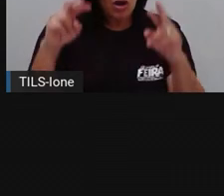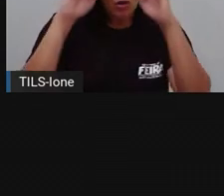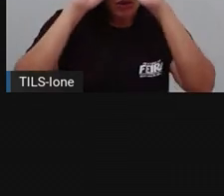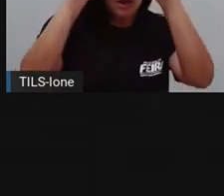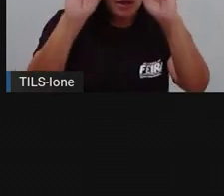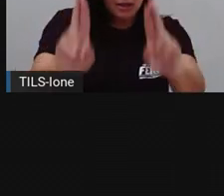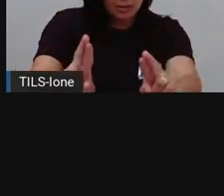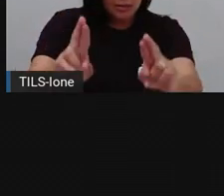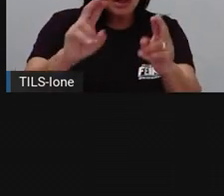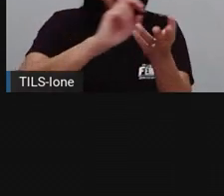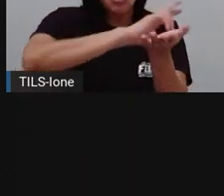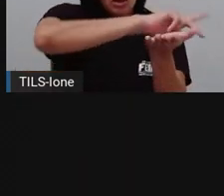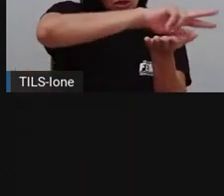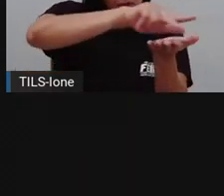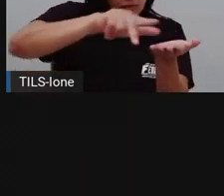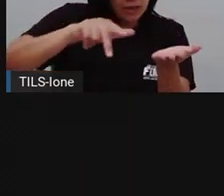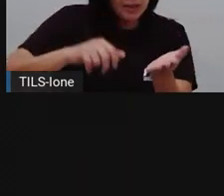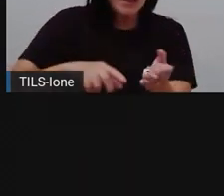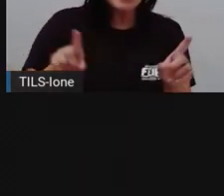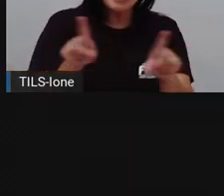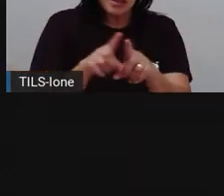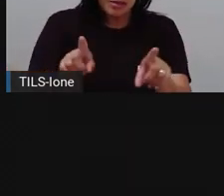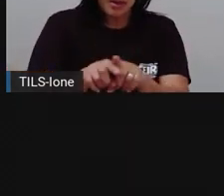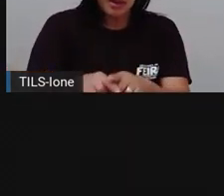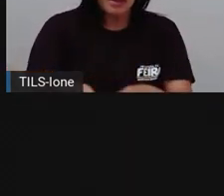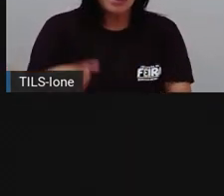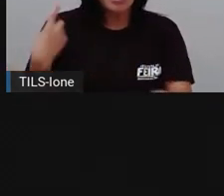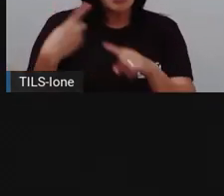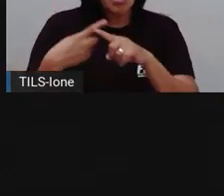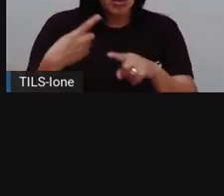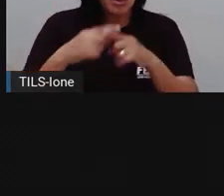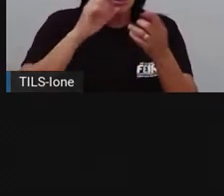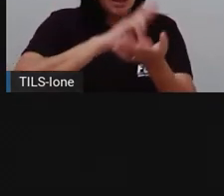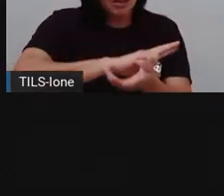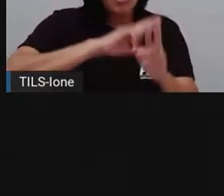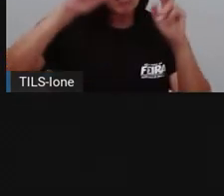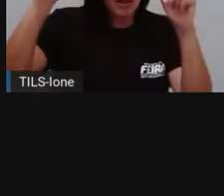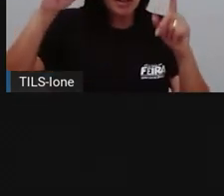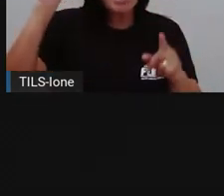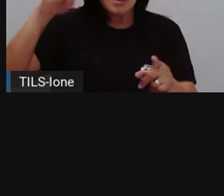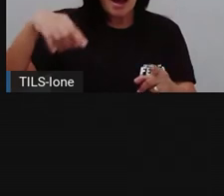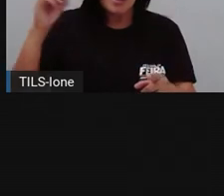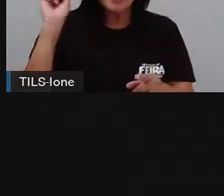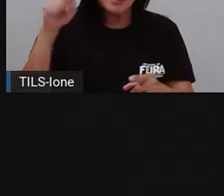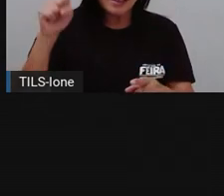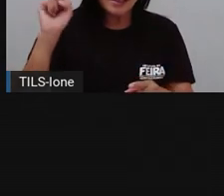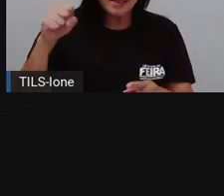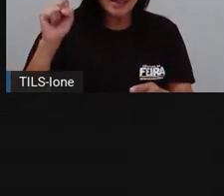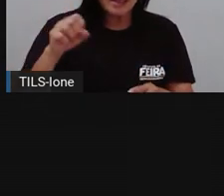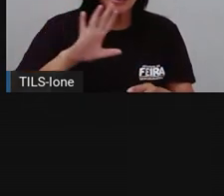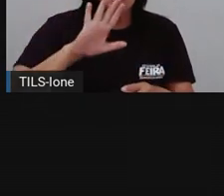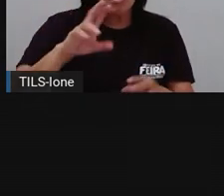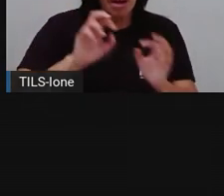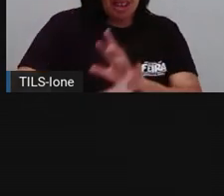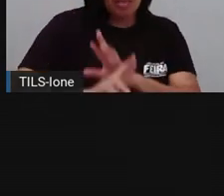às diferenças. Porque a diferença, sim, é sempre bem-vinda. A desigualdade, nunca.